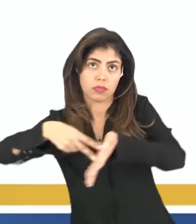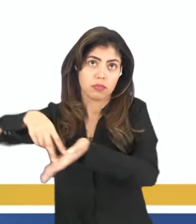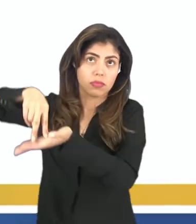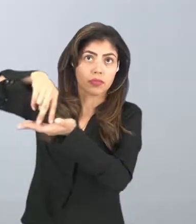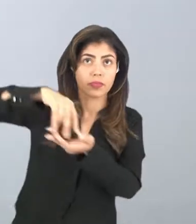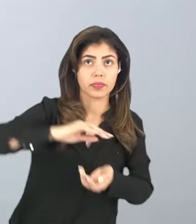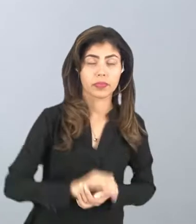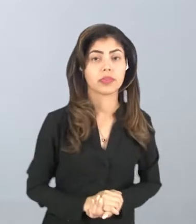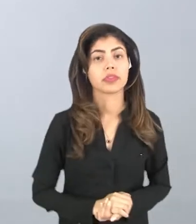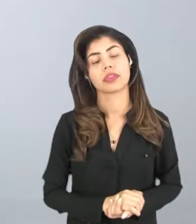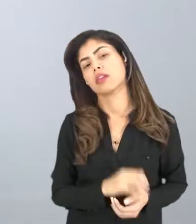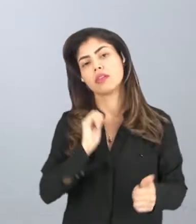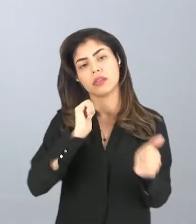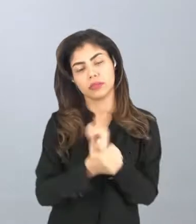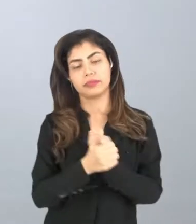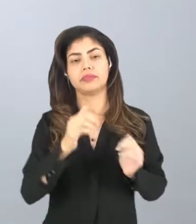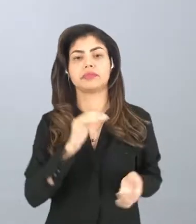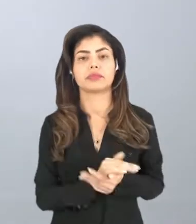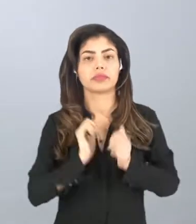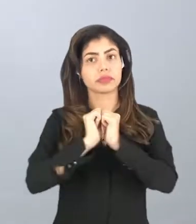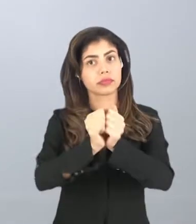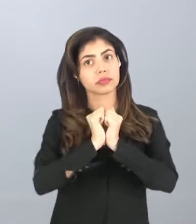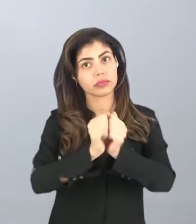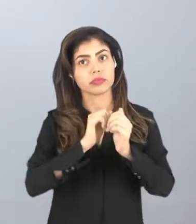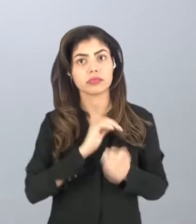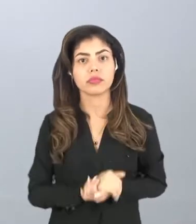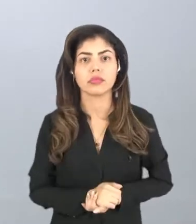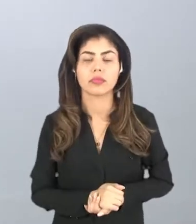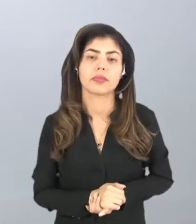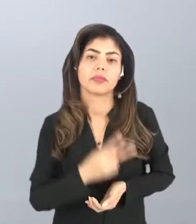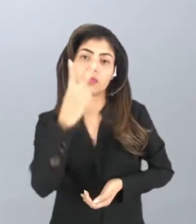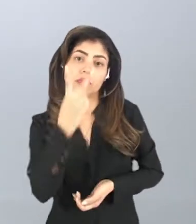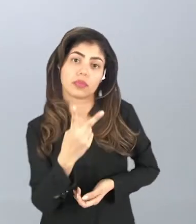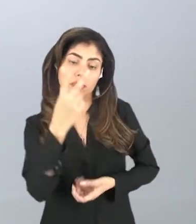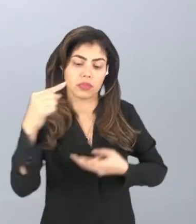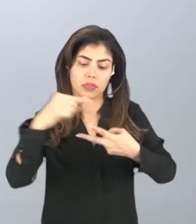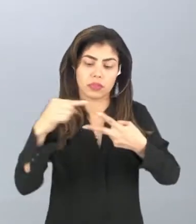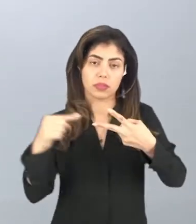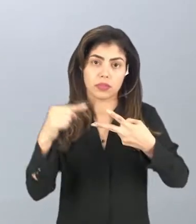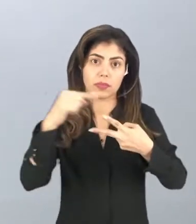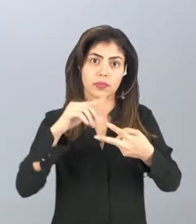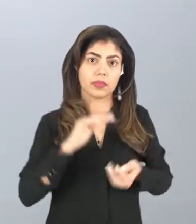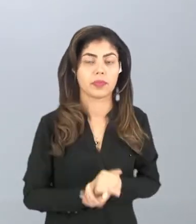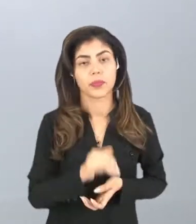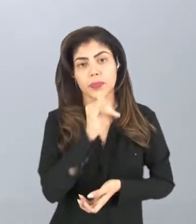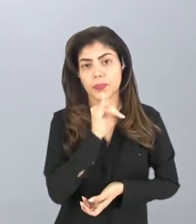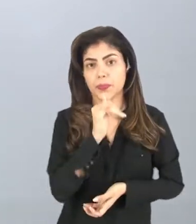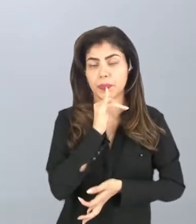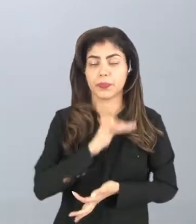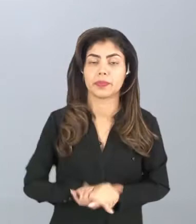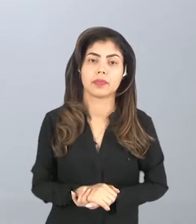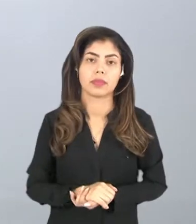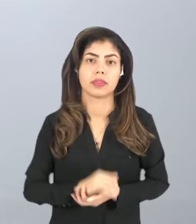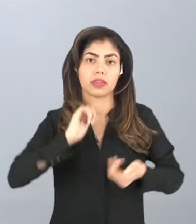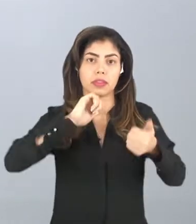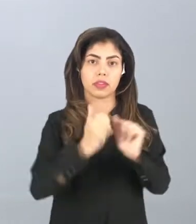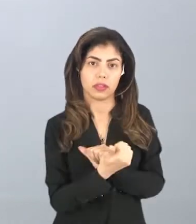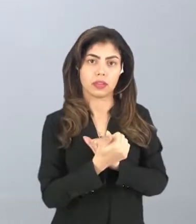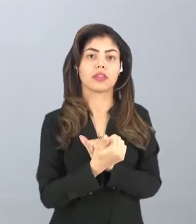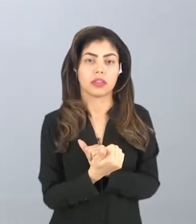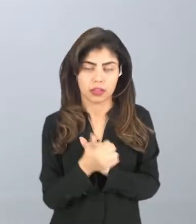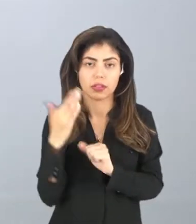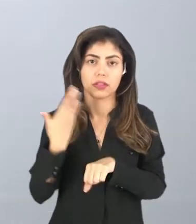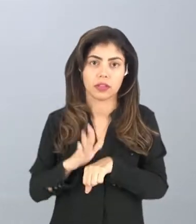esportes que juntam, né? Duas modalidades, né? Nós temos, por exemplo, esportes que são